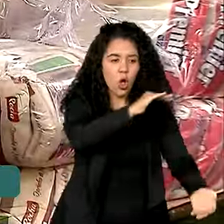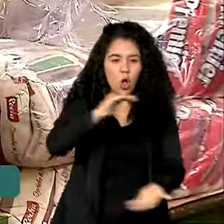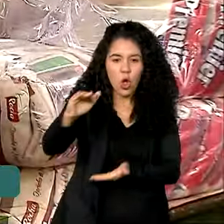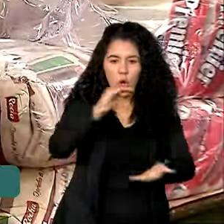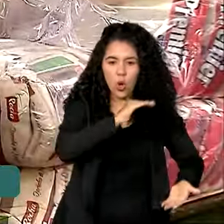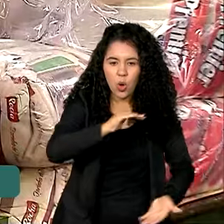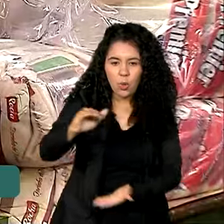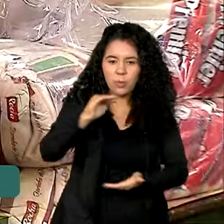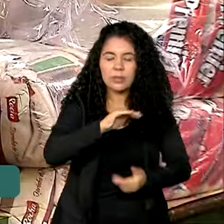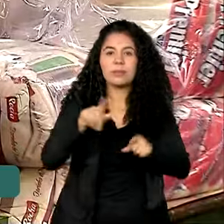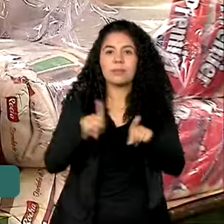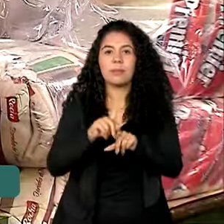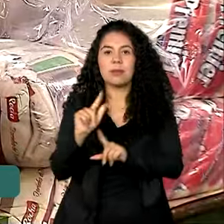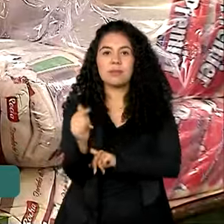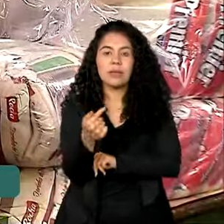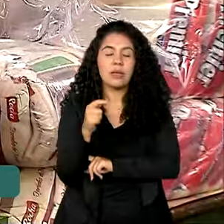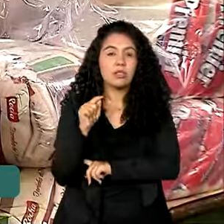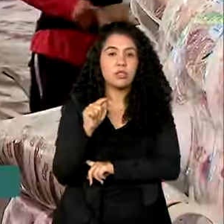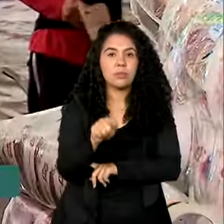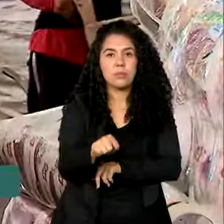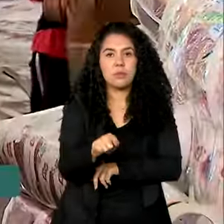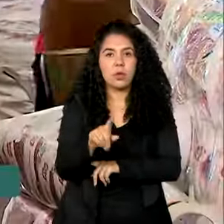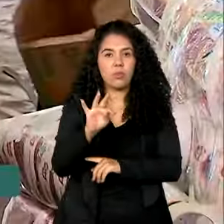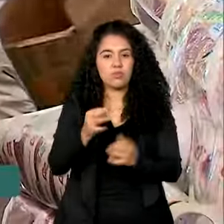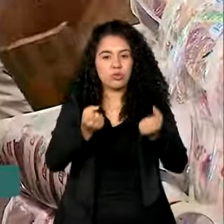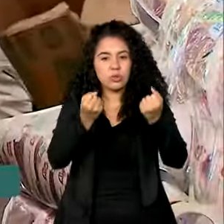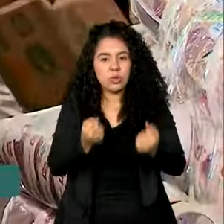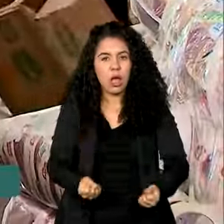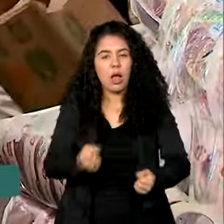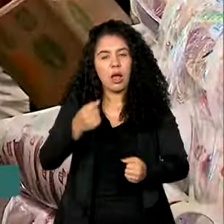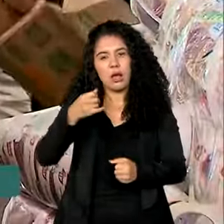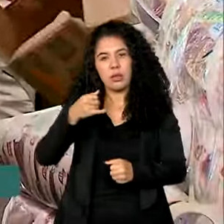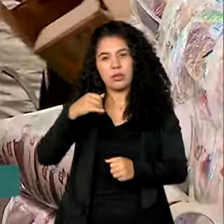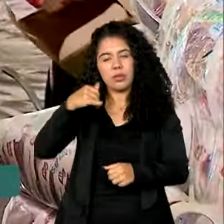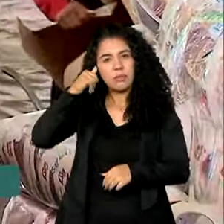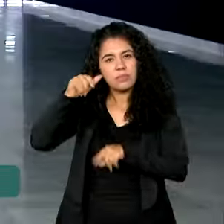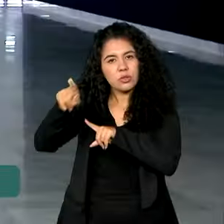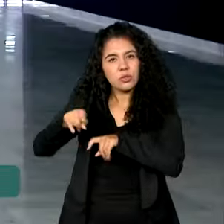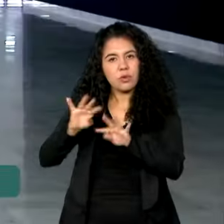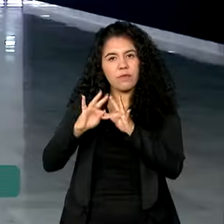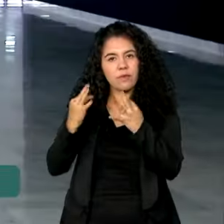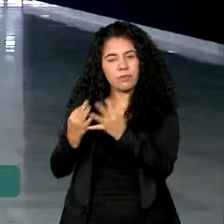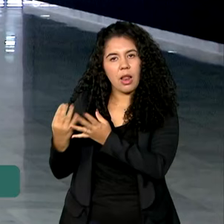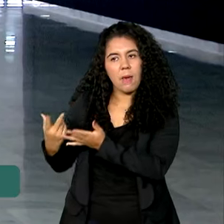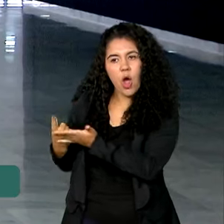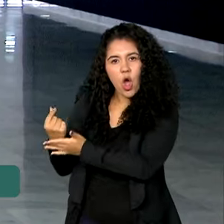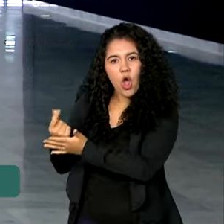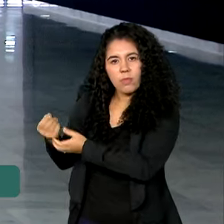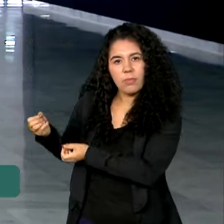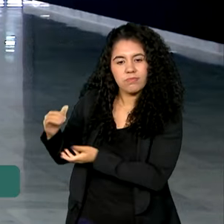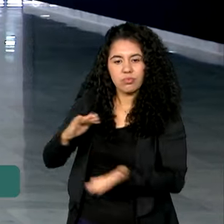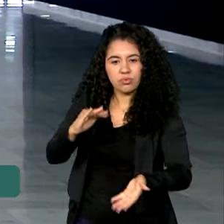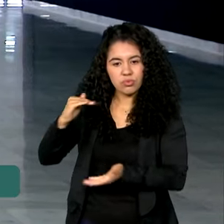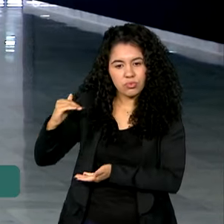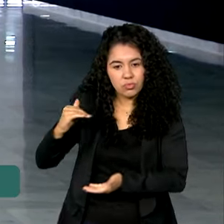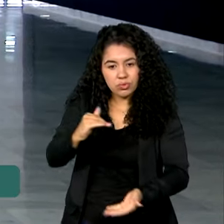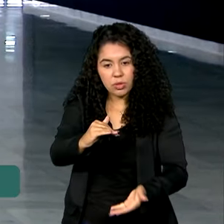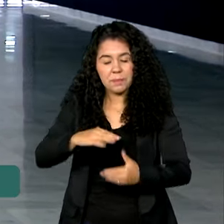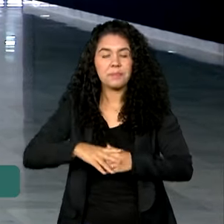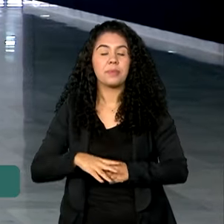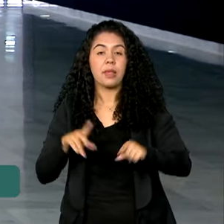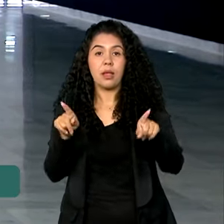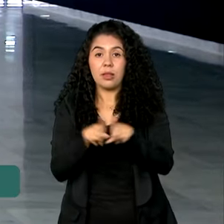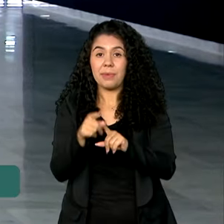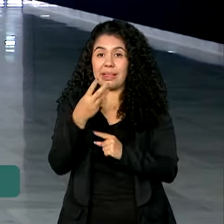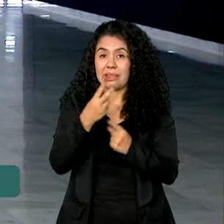mil toneladas de alimentos da agricultura familiar para distribuir nas regiões afetadas. Para além das ações que acontecem há